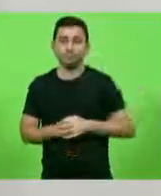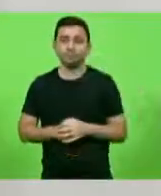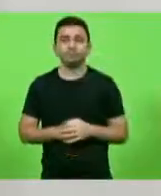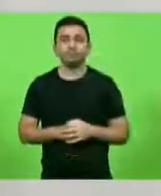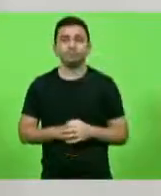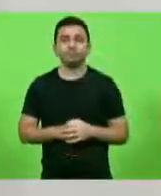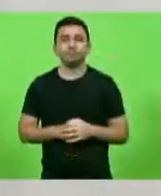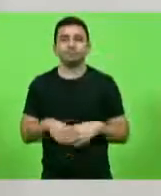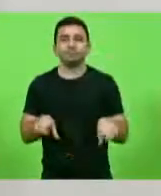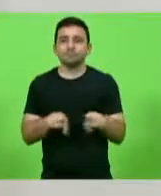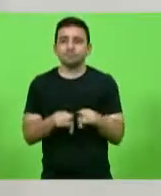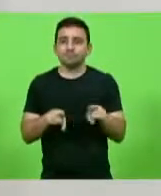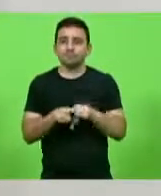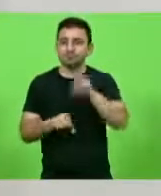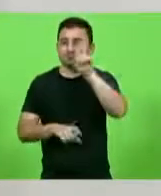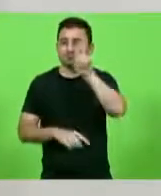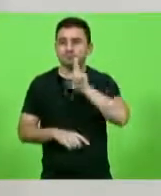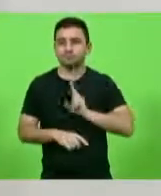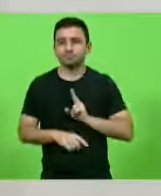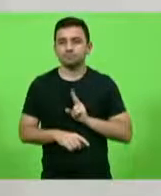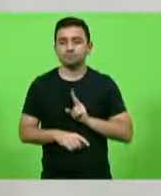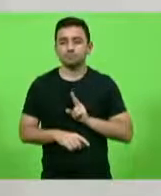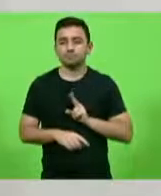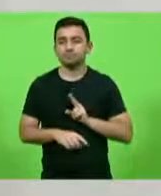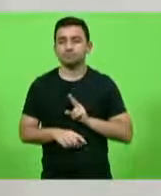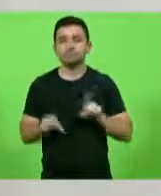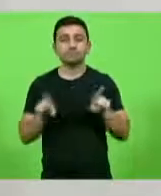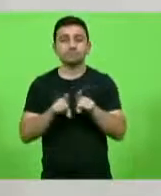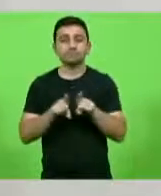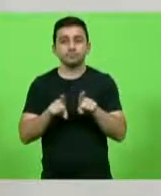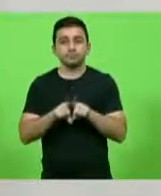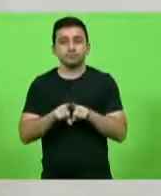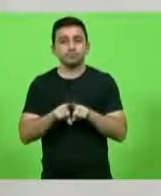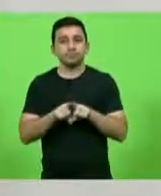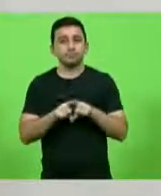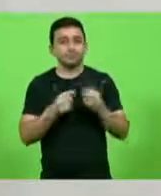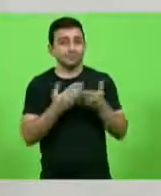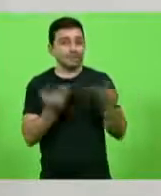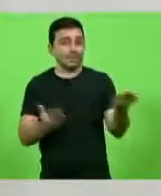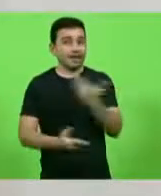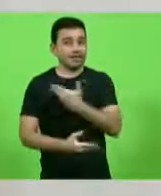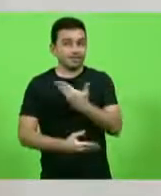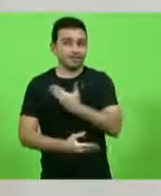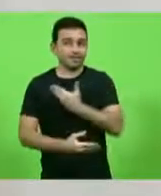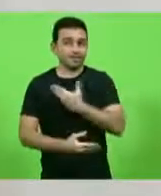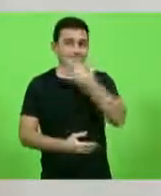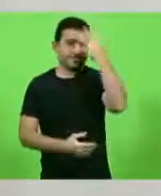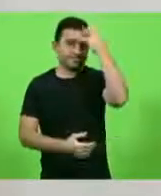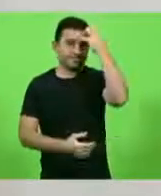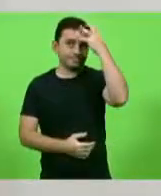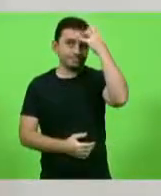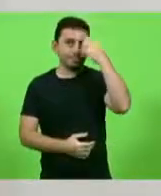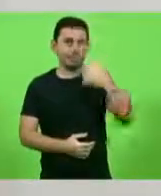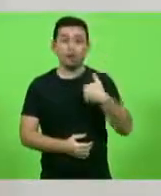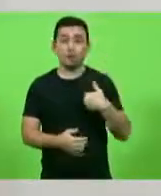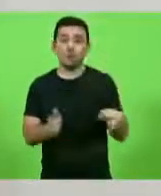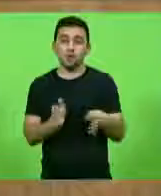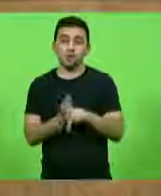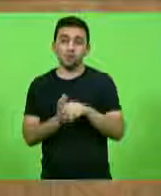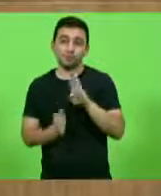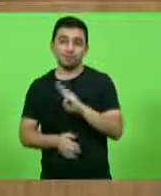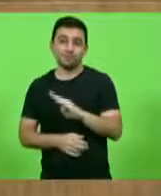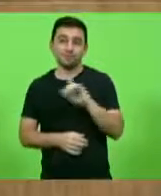ao Ivan Nats e também ao nosso amigo Ismael. Eu sou blumenauense, todos